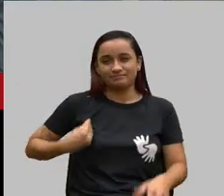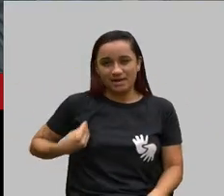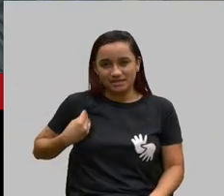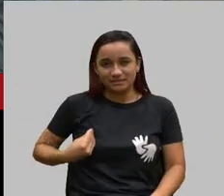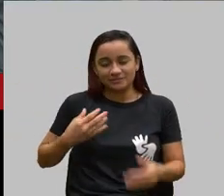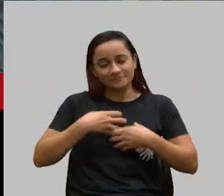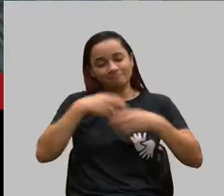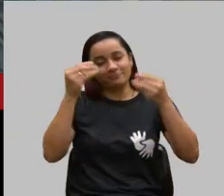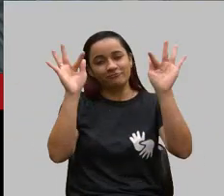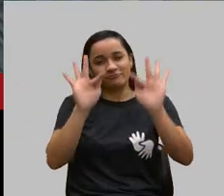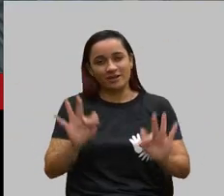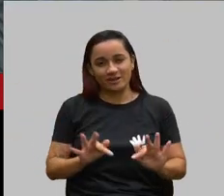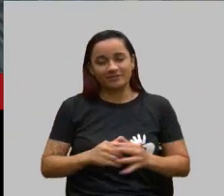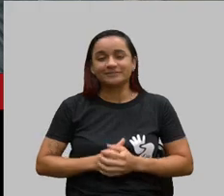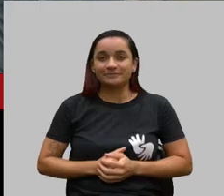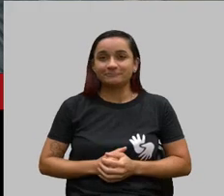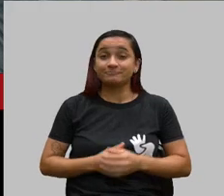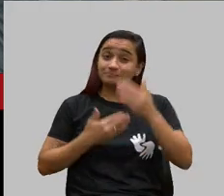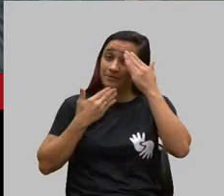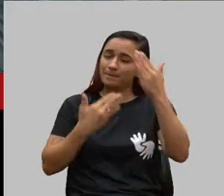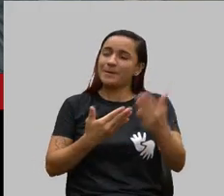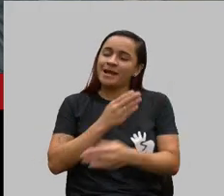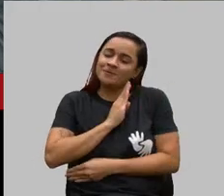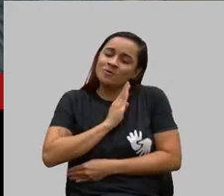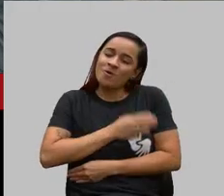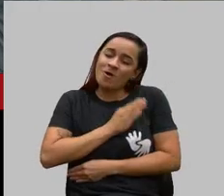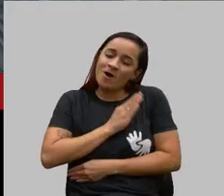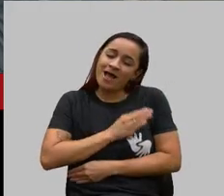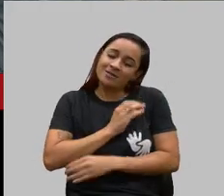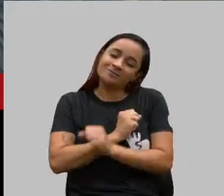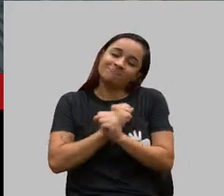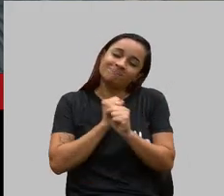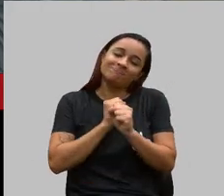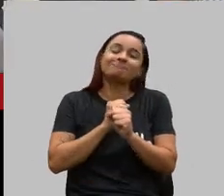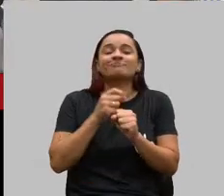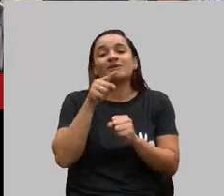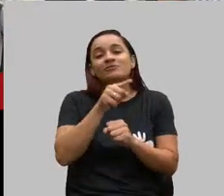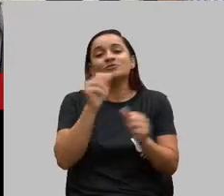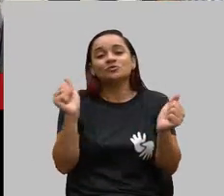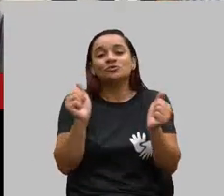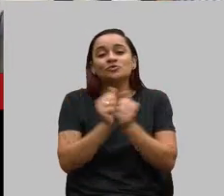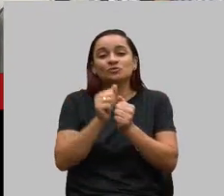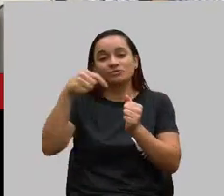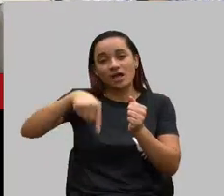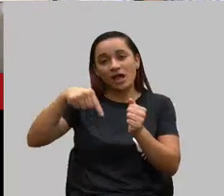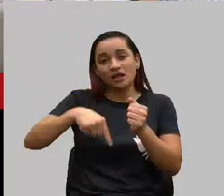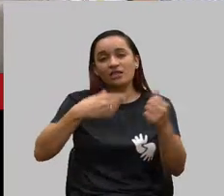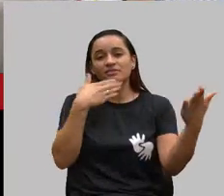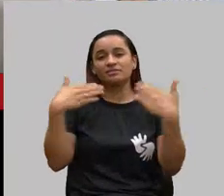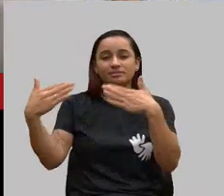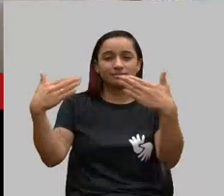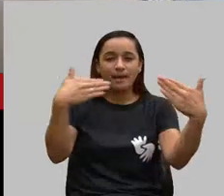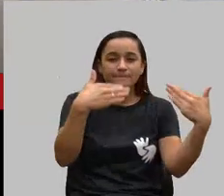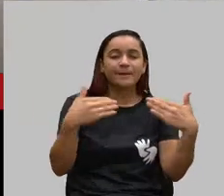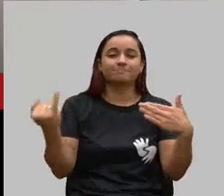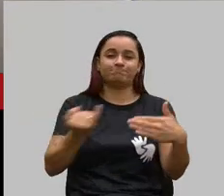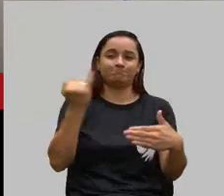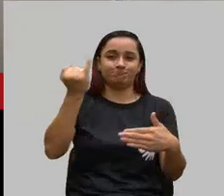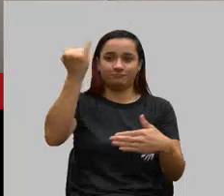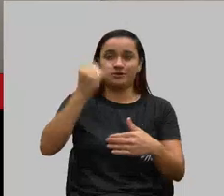feliz. Obrigada realmente, coração, por estarmos juntos aqui em um debate que é de suma importância.